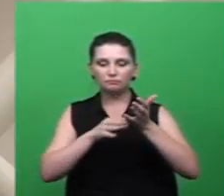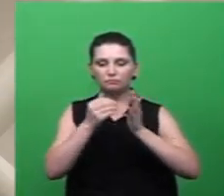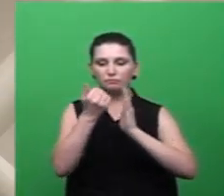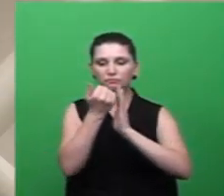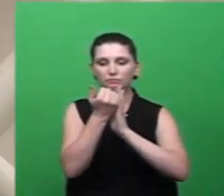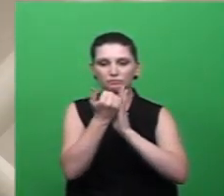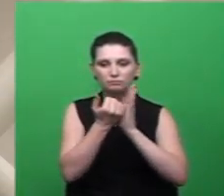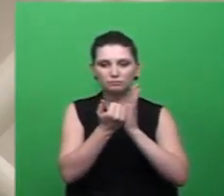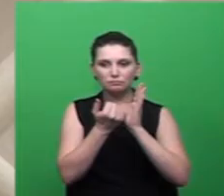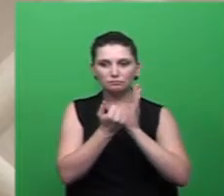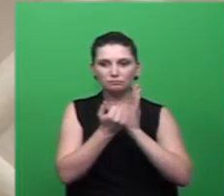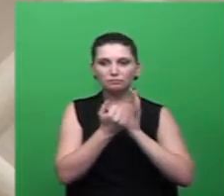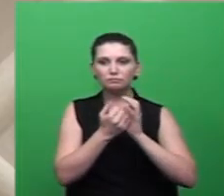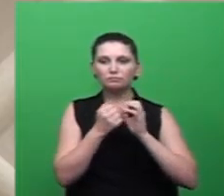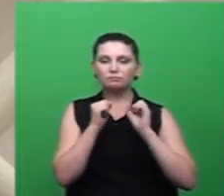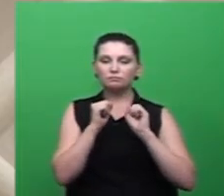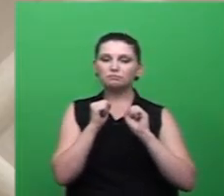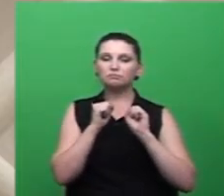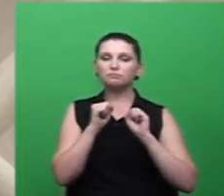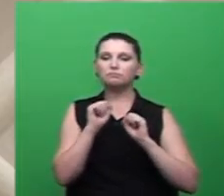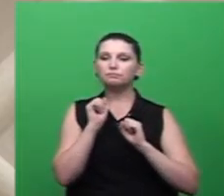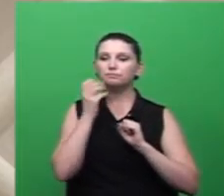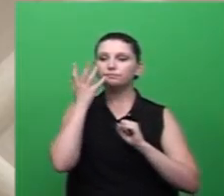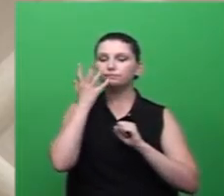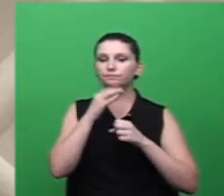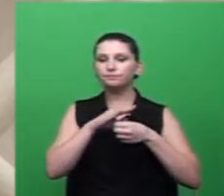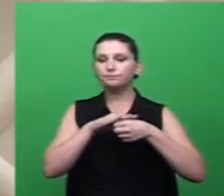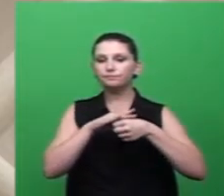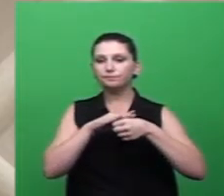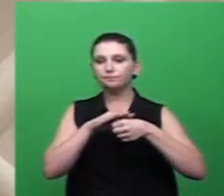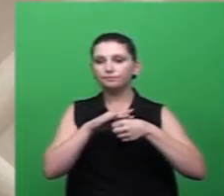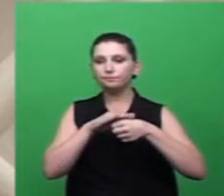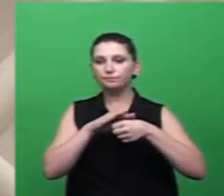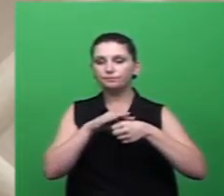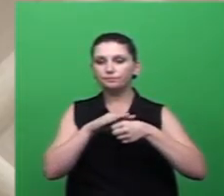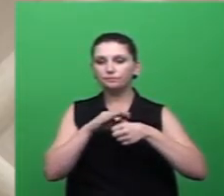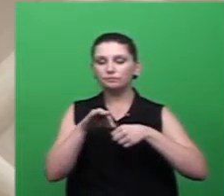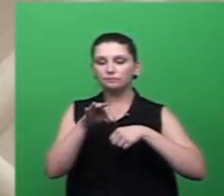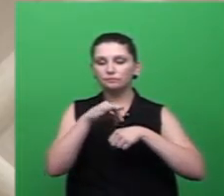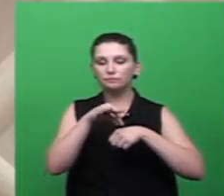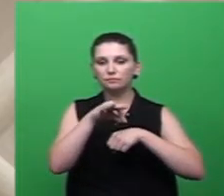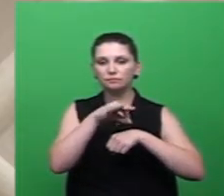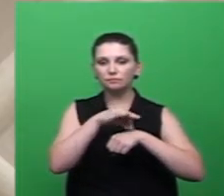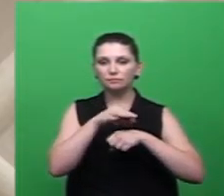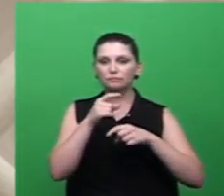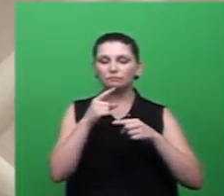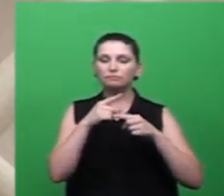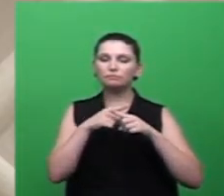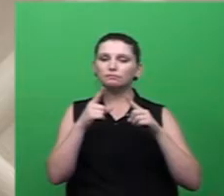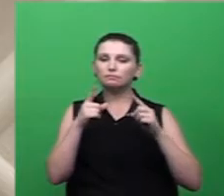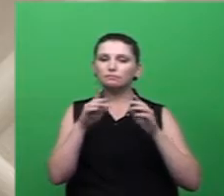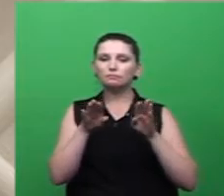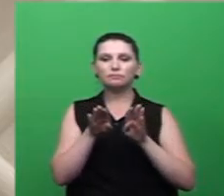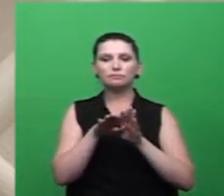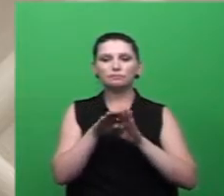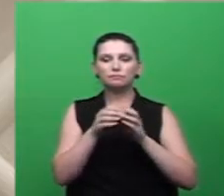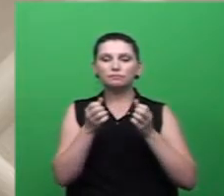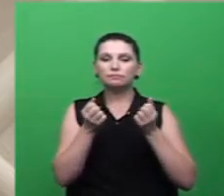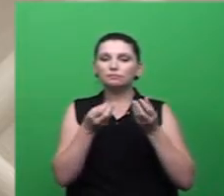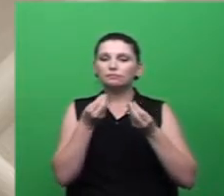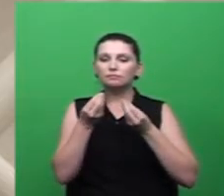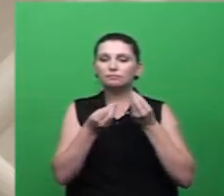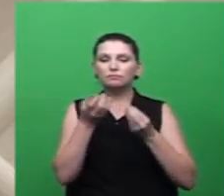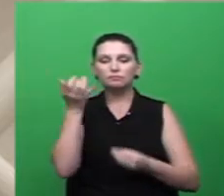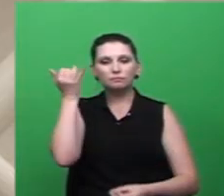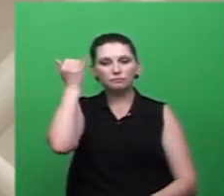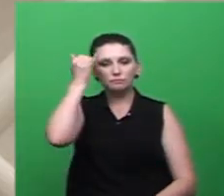condições clínicas causadas pelo Aedes Zika e Chikungunya como também as medidas a serem tomadas na vigência